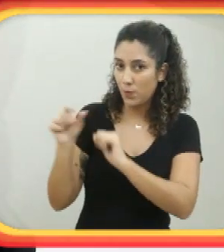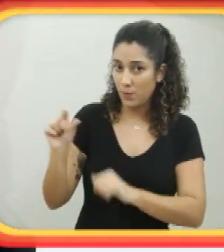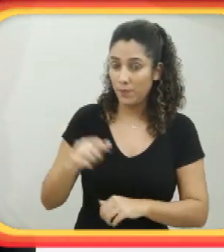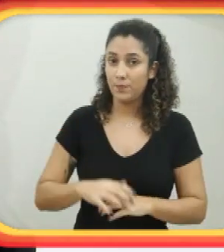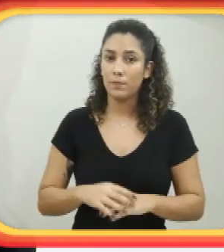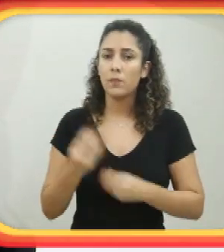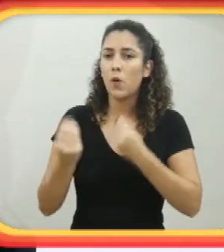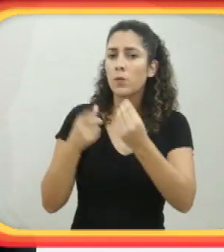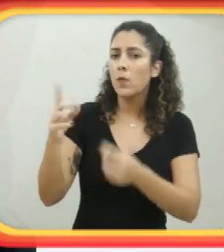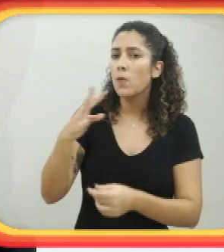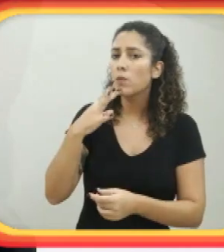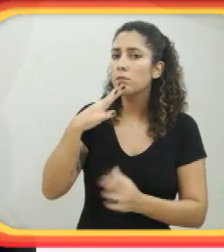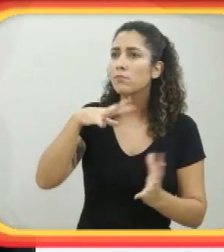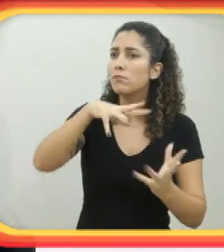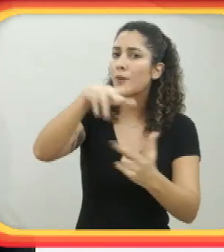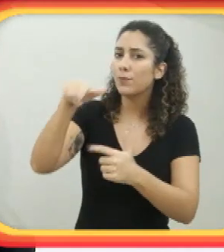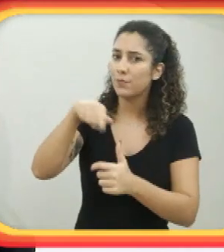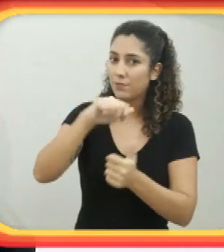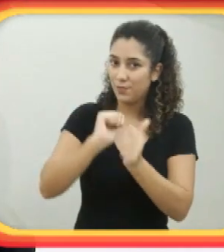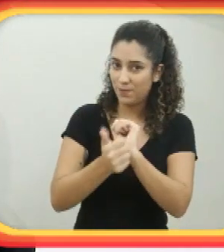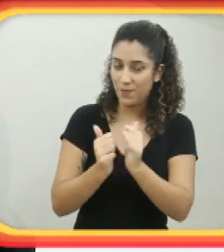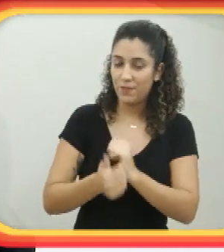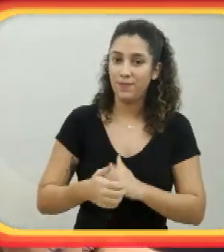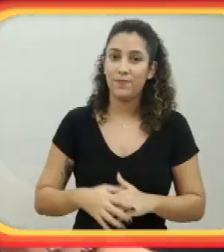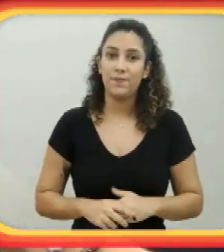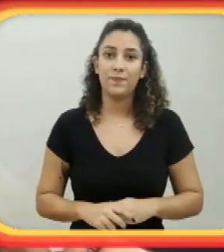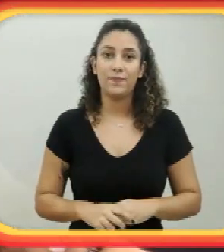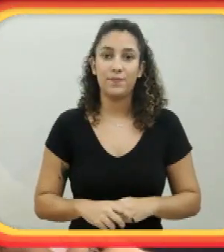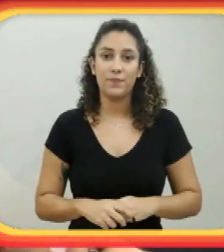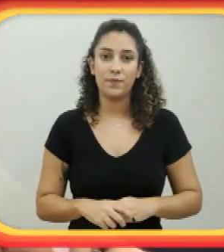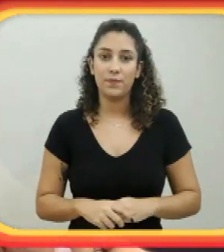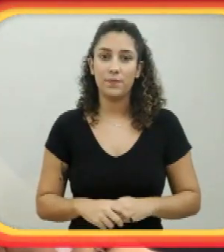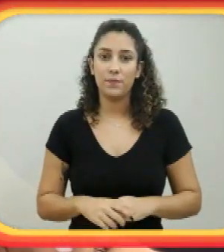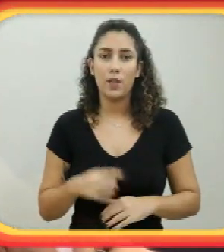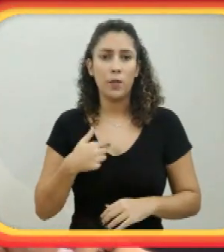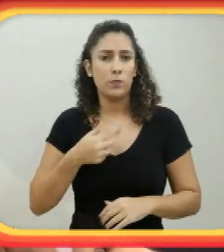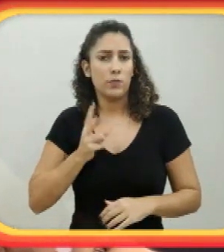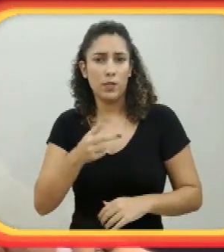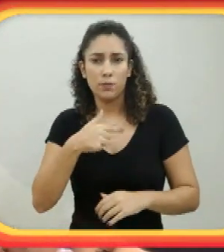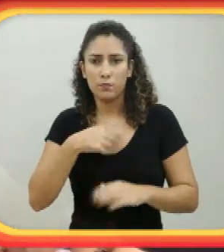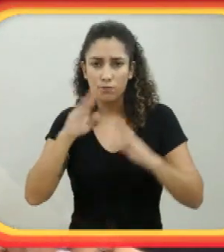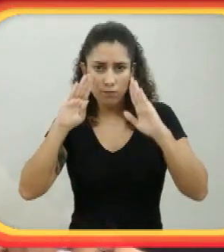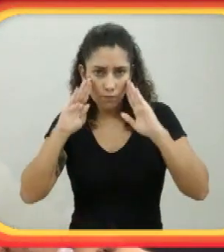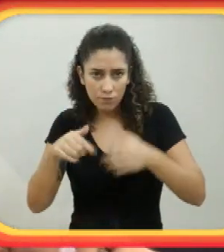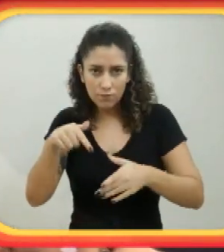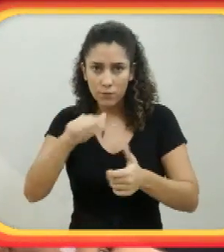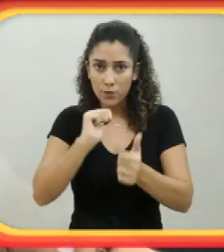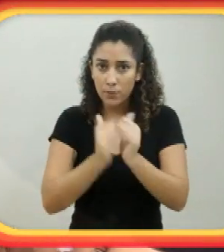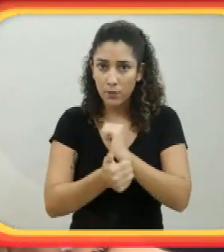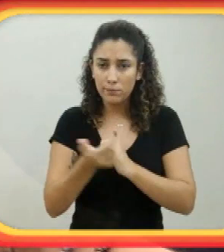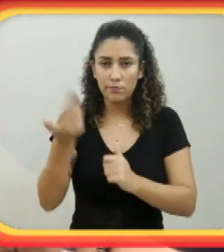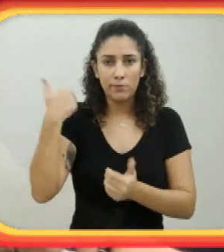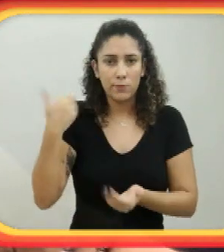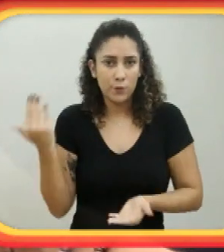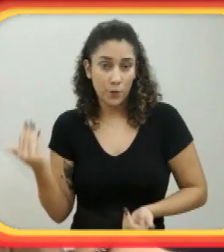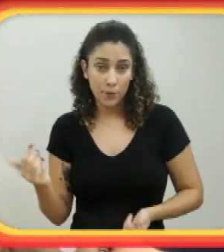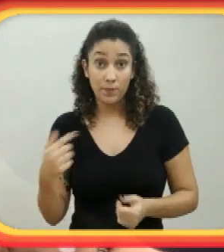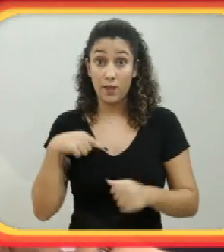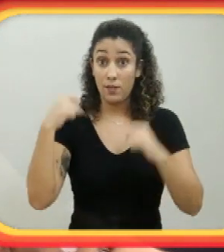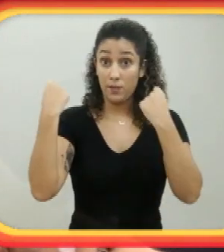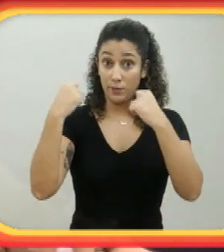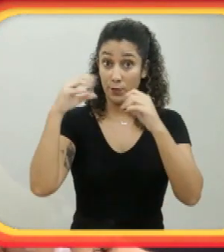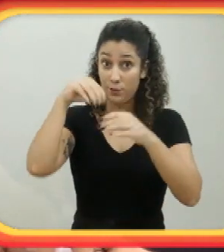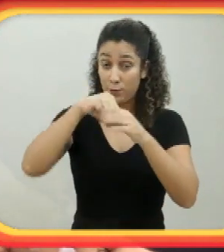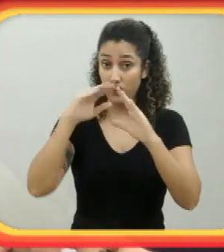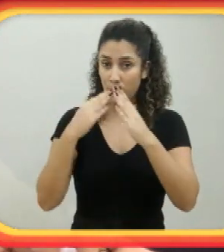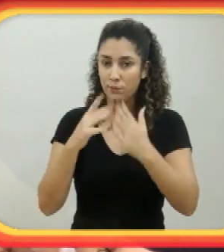conheceu o mundo do esporte? Eu sempre estive muito focada no esporte, desde muito nova. Educação física escolar,